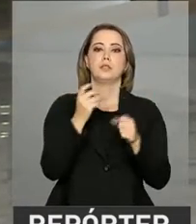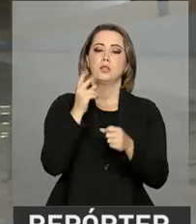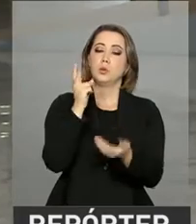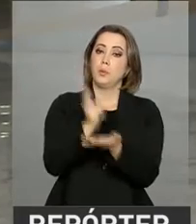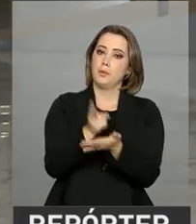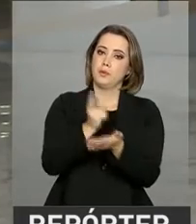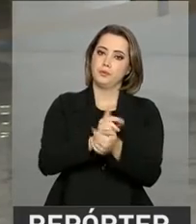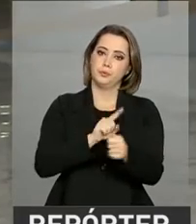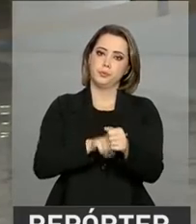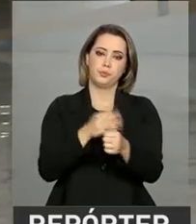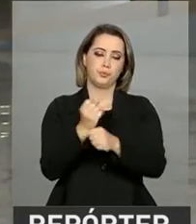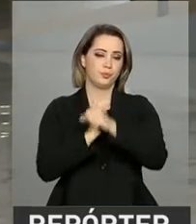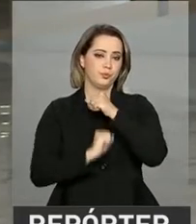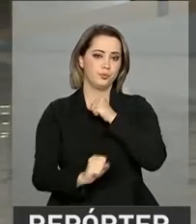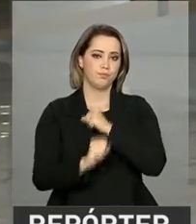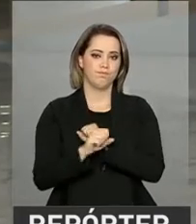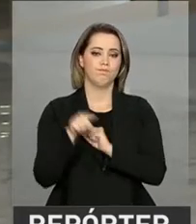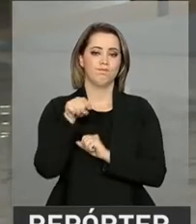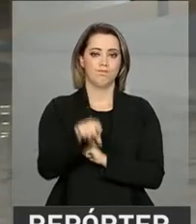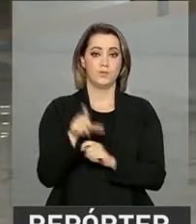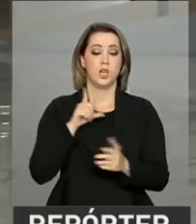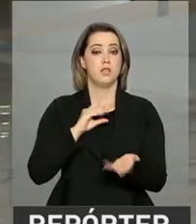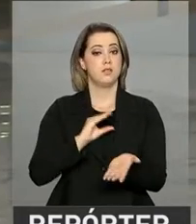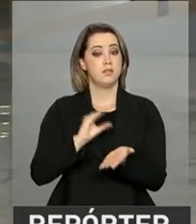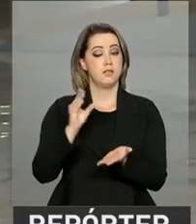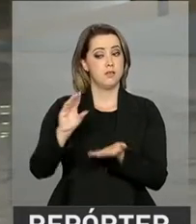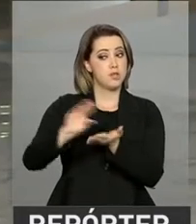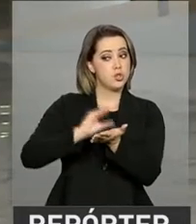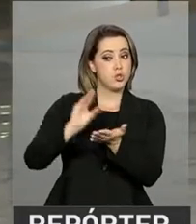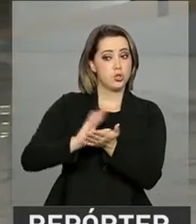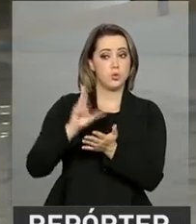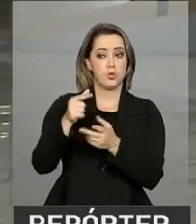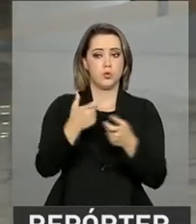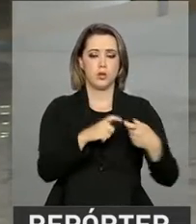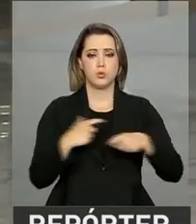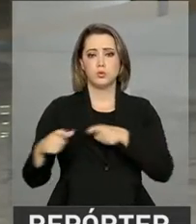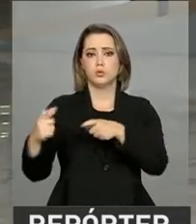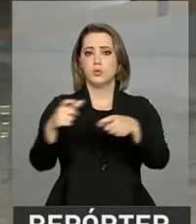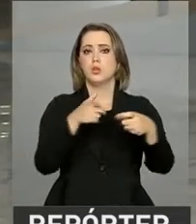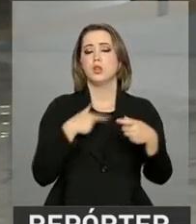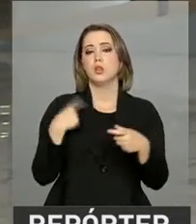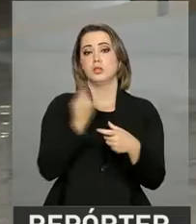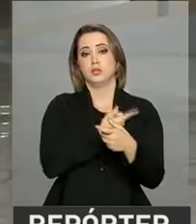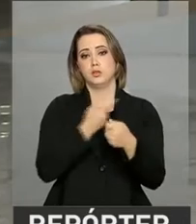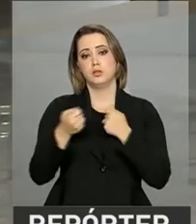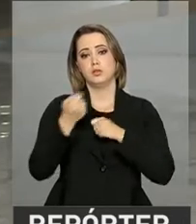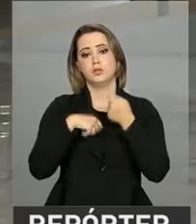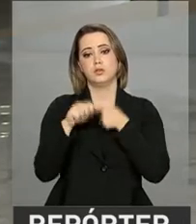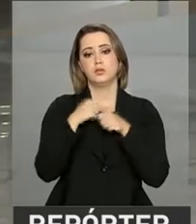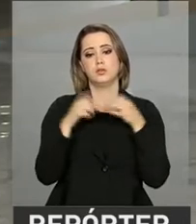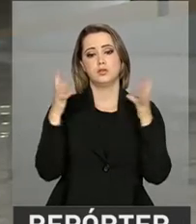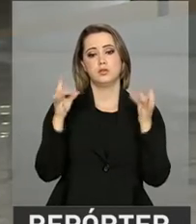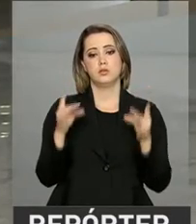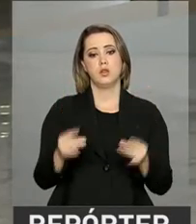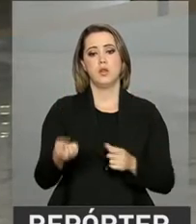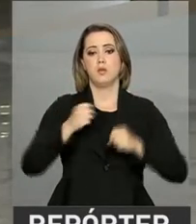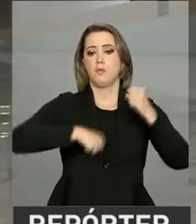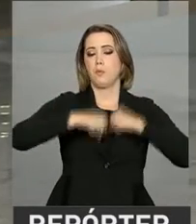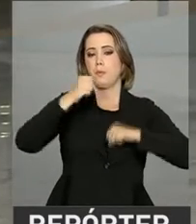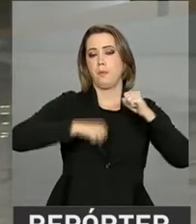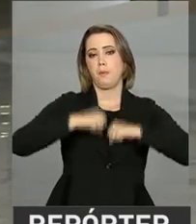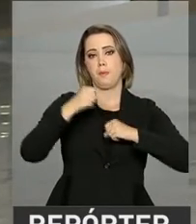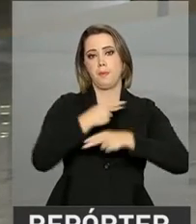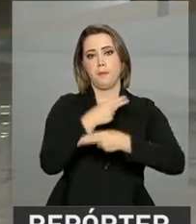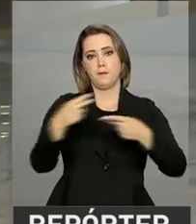ano passado. Esse dinheiro foi destinado praticamente a todos os ramos da nossa economia, com destaque para a indústria,